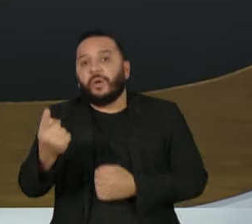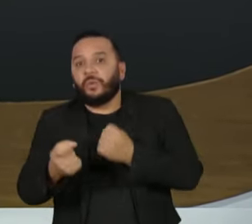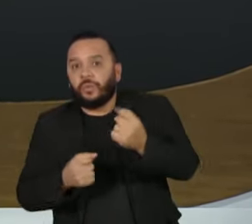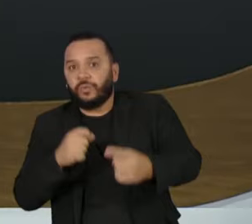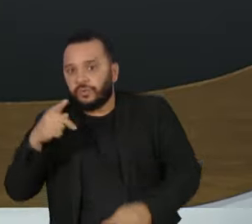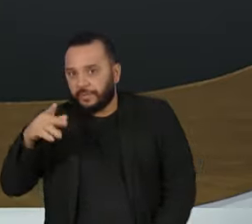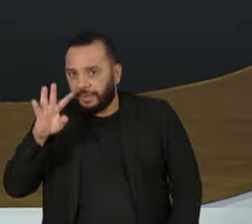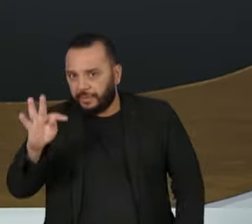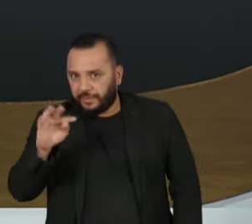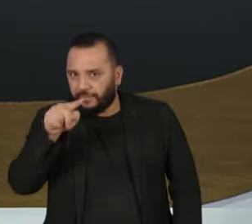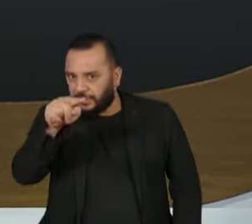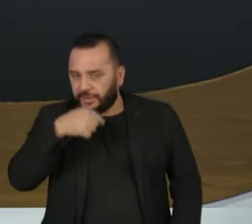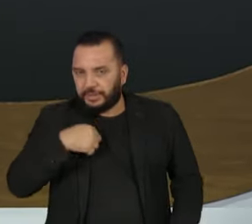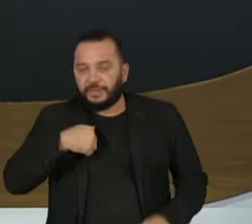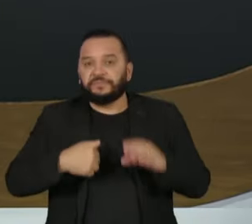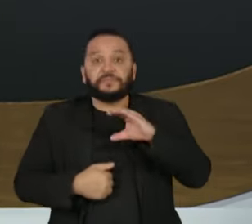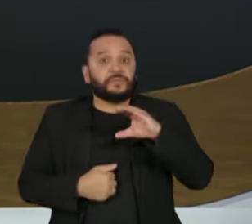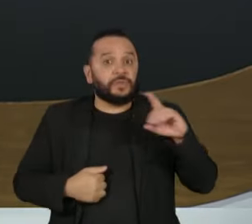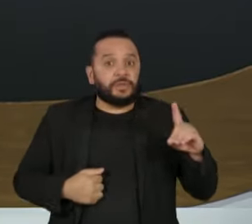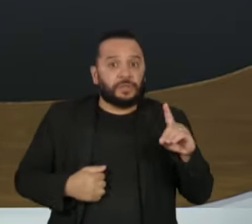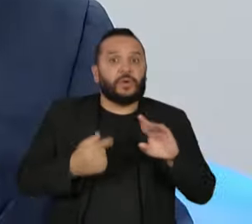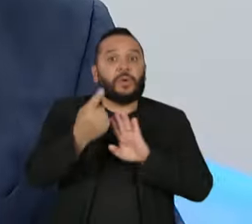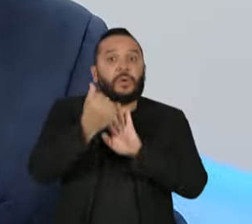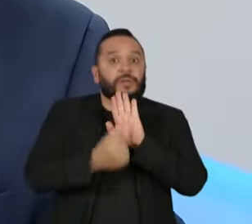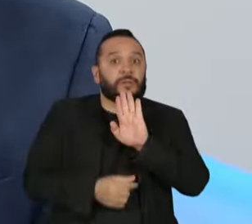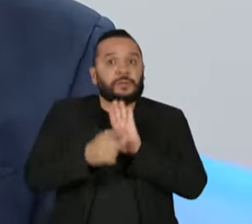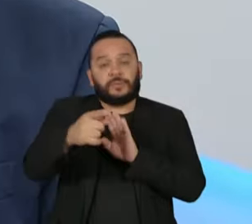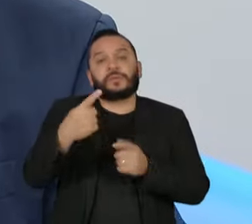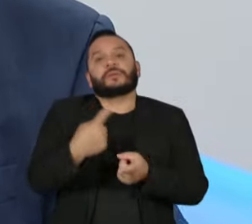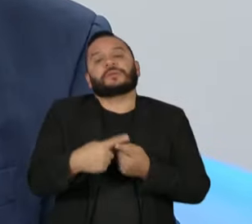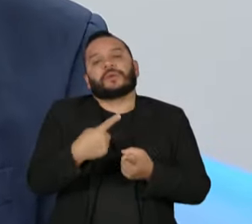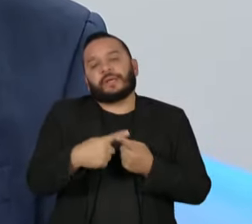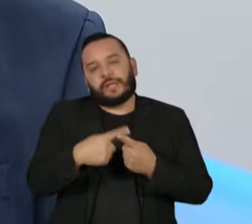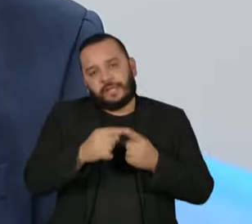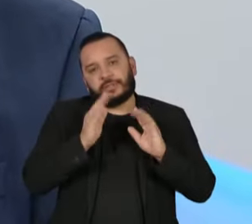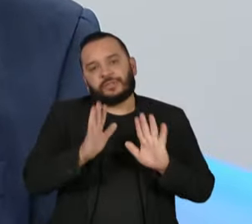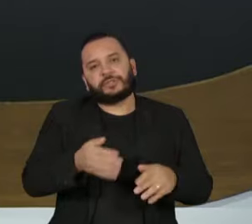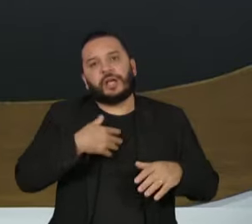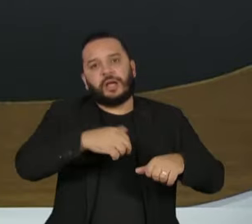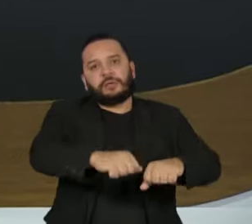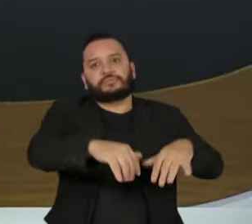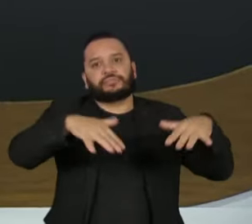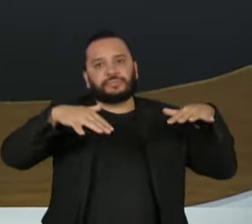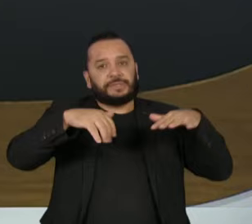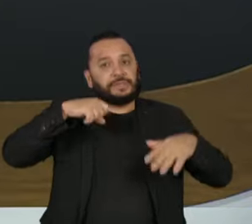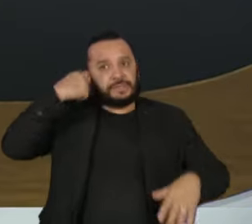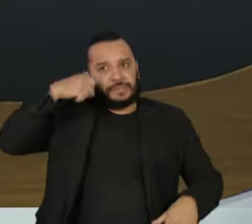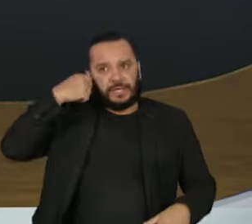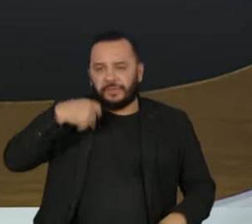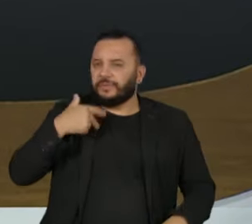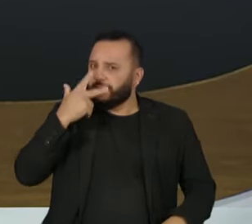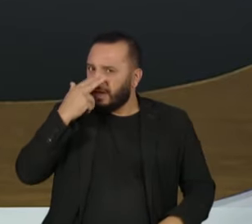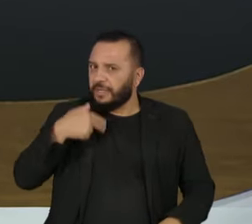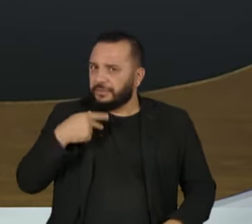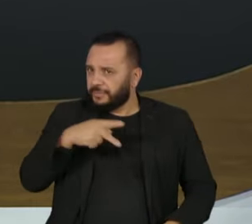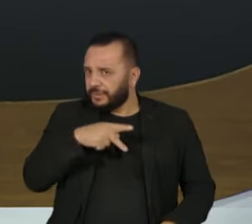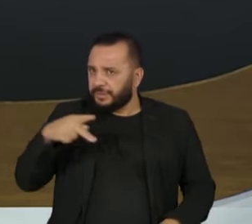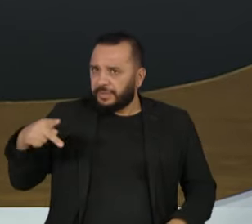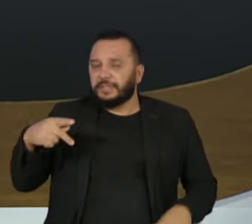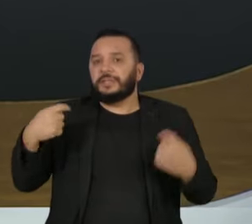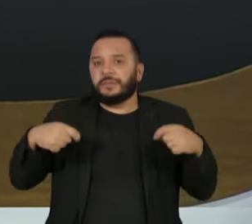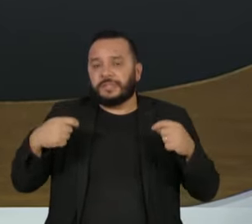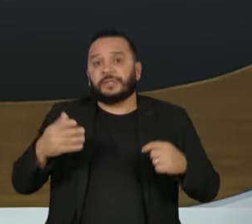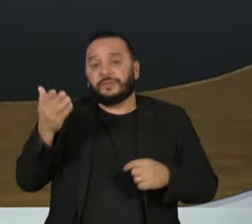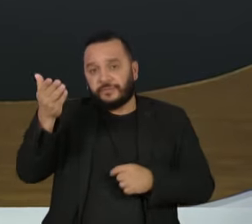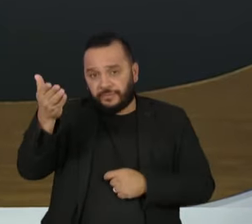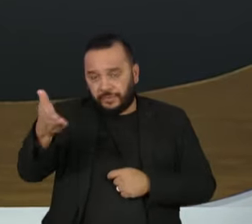senhor está nessa coordenação do orçamento, não à toa, porque o senhor conhece bem a casa. O senhor acha que o presidente pode precisar do senhor no parlamento, e